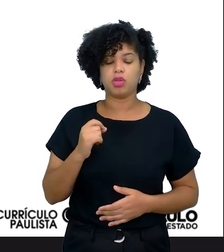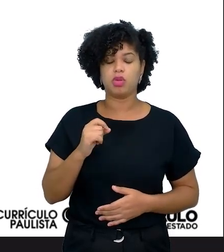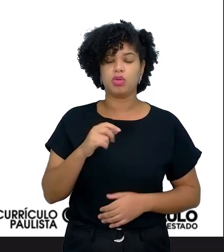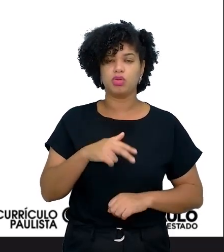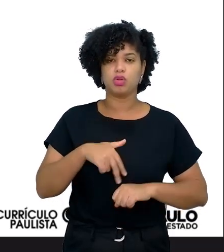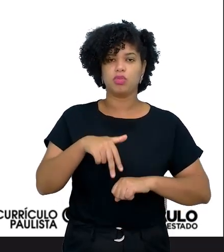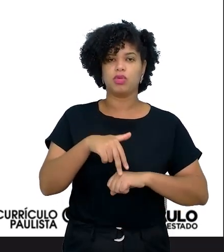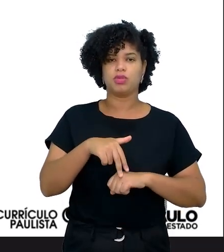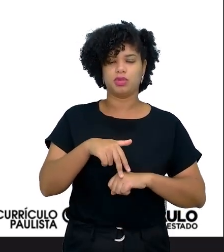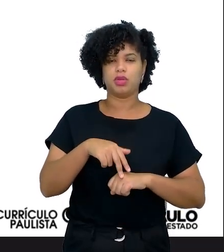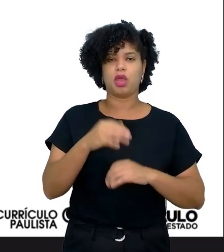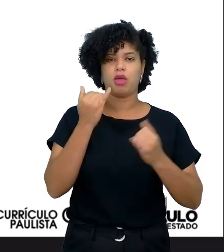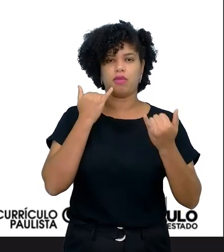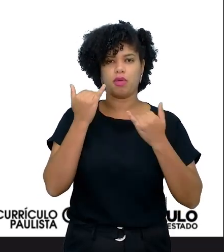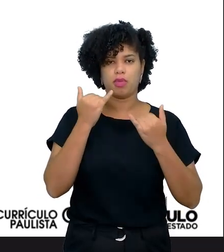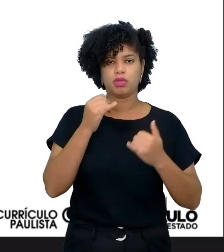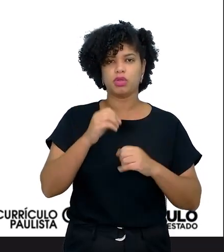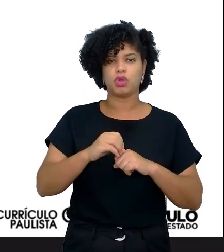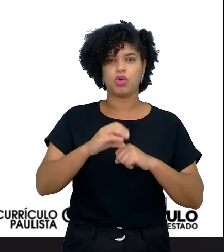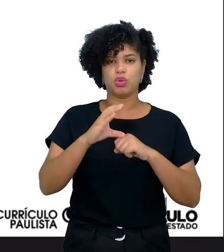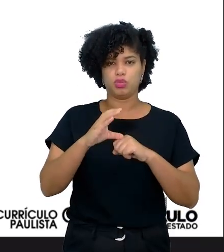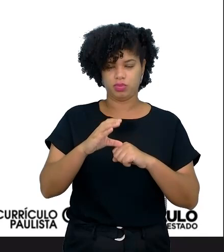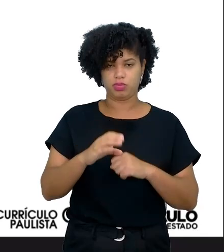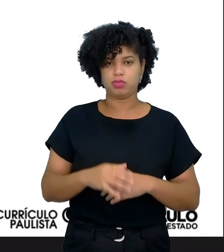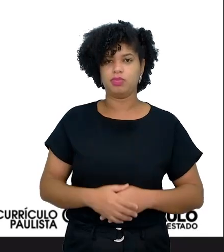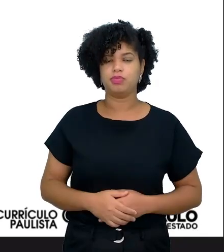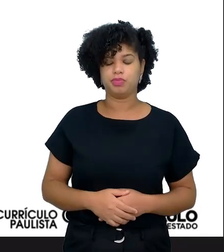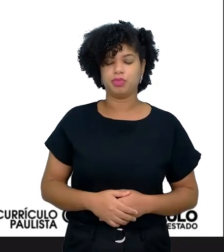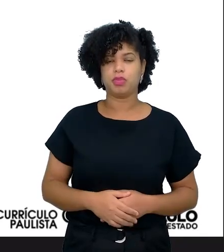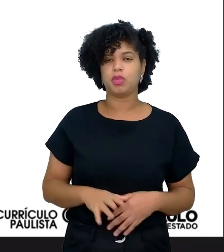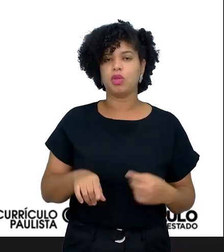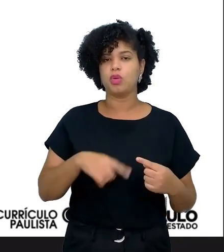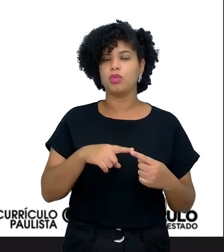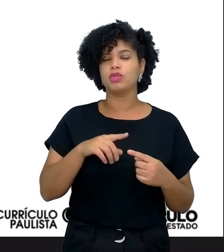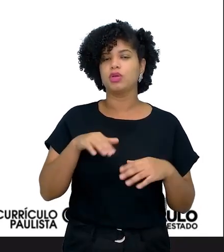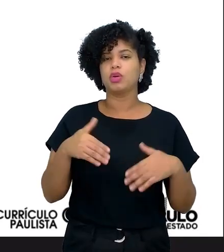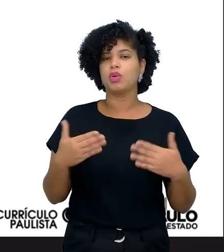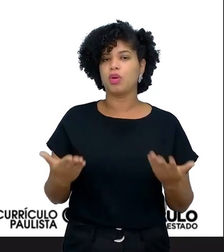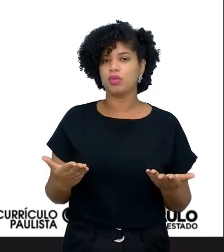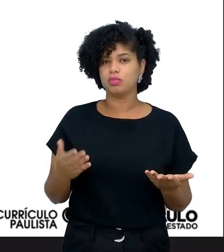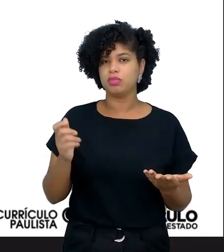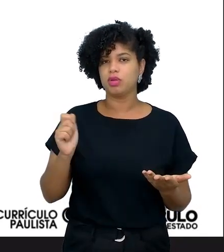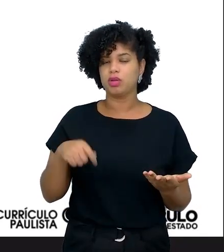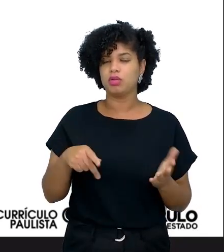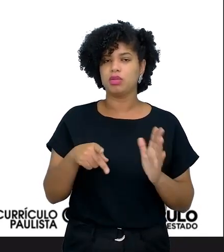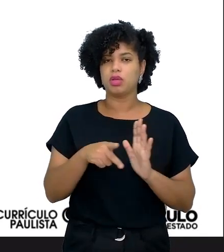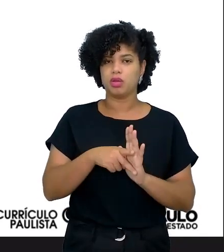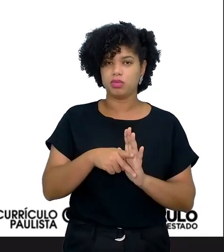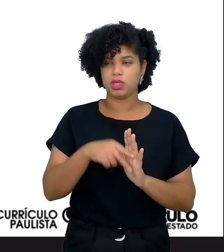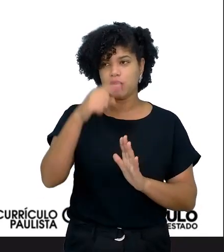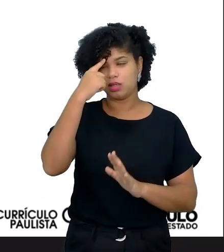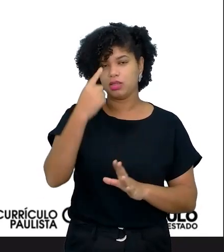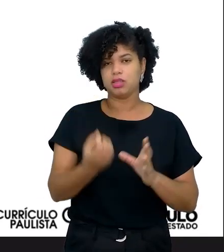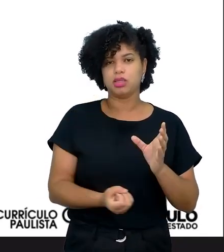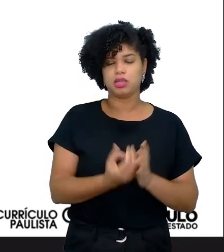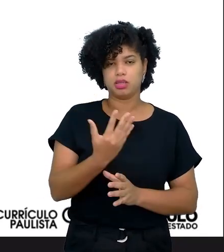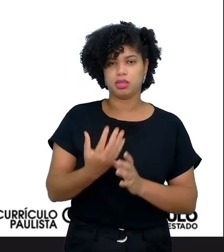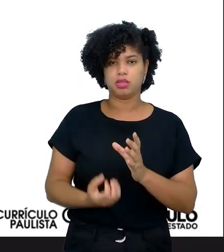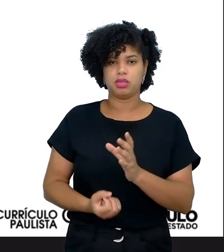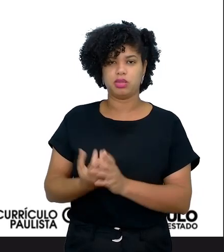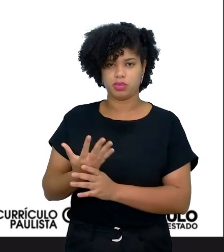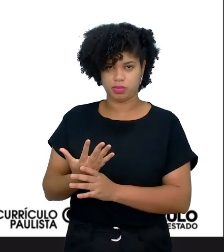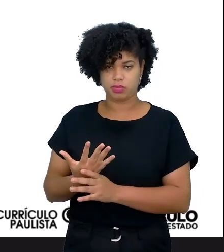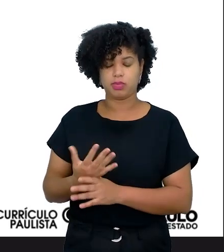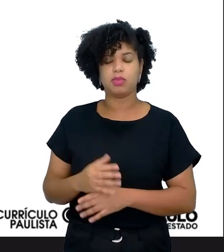do seu próprio conhecimento, então, isso aí tem que, qual a finalidade disso? Propiciar um processo criativo, né?